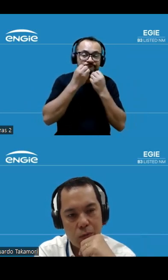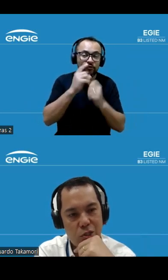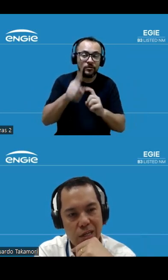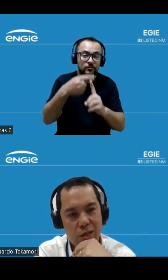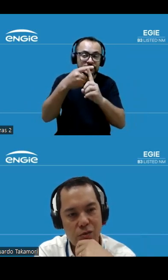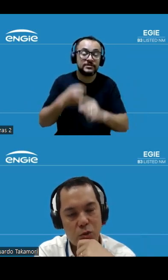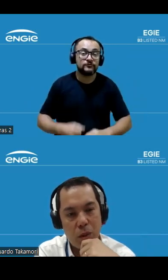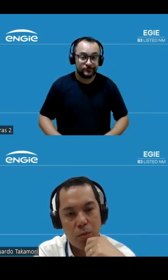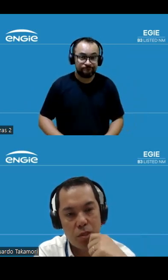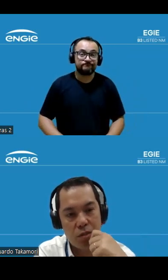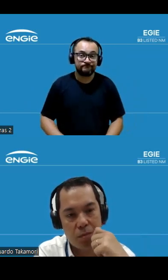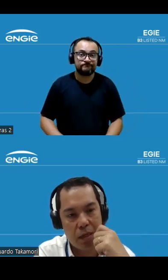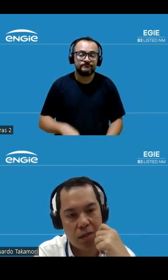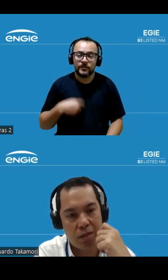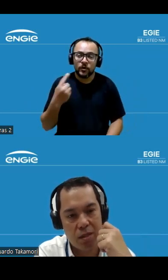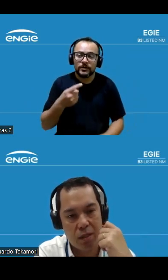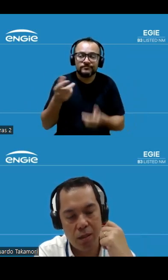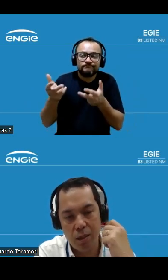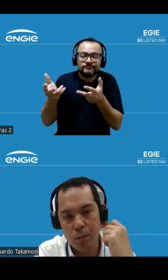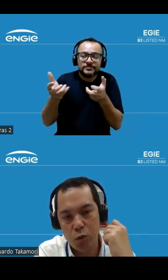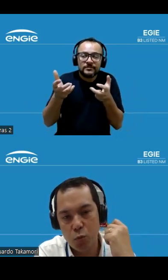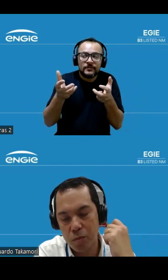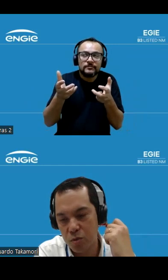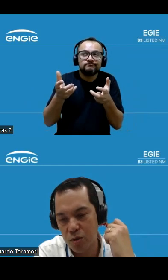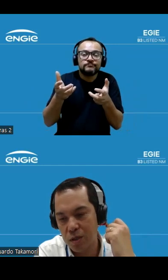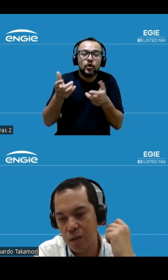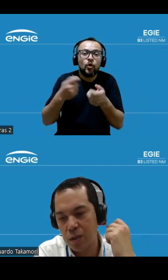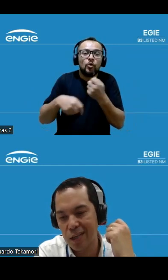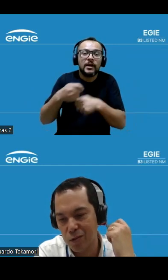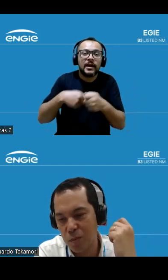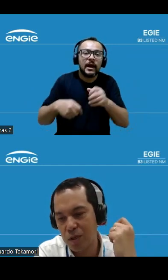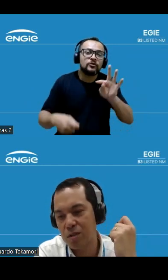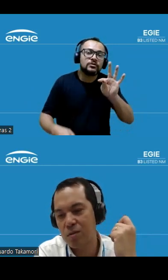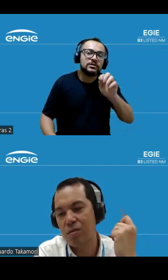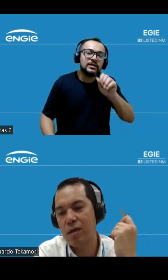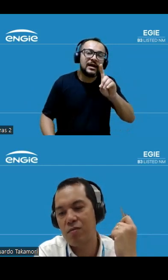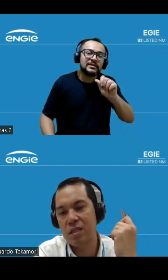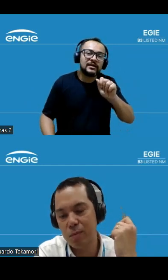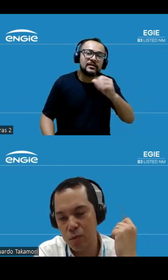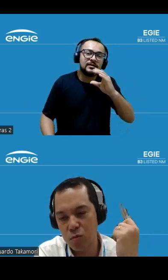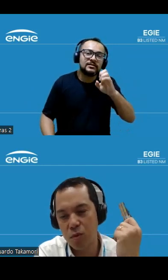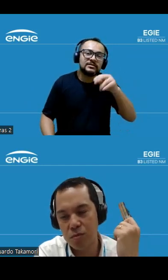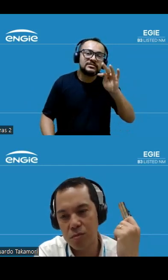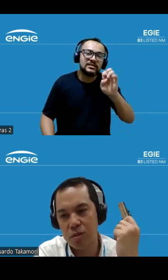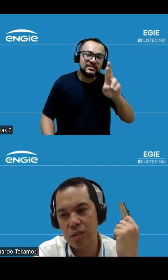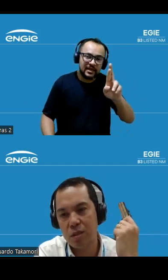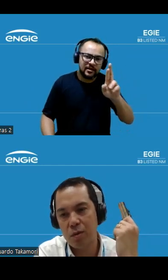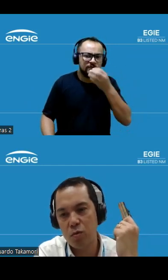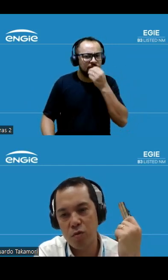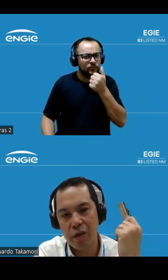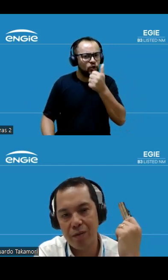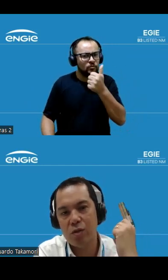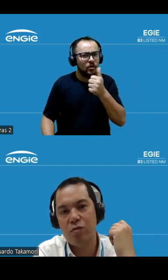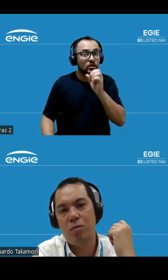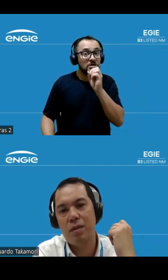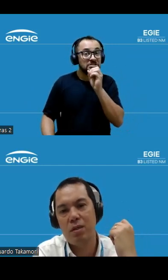a gente chega de forma super positiva ao mercado de data center muito promissor naturalmente vai ser muito bom se também